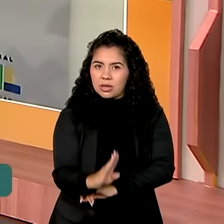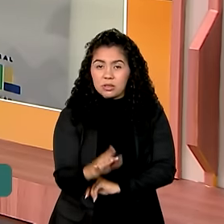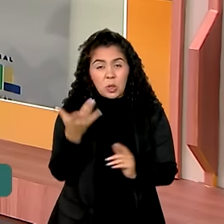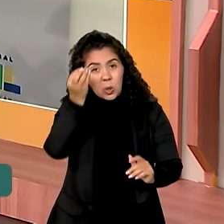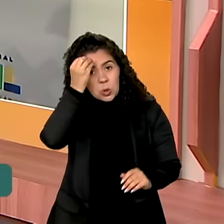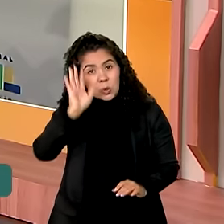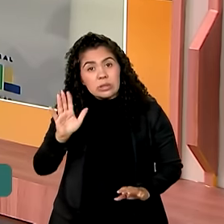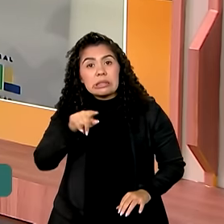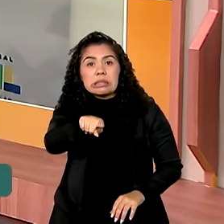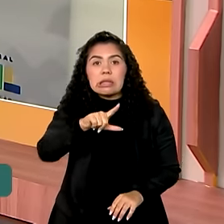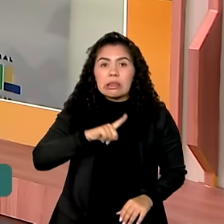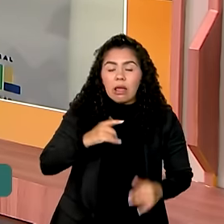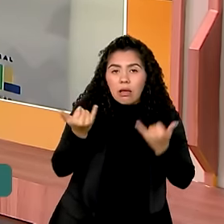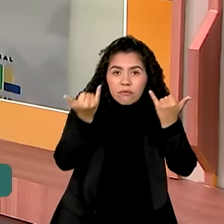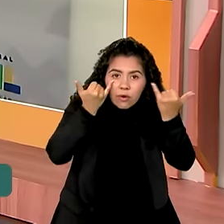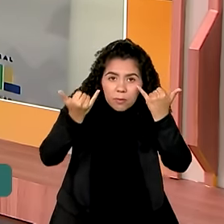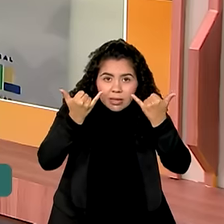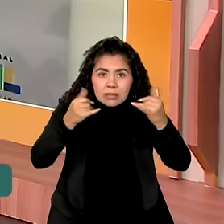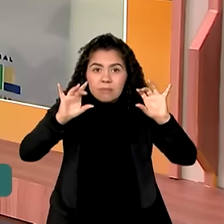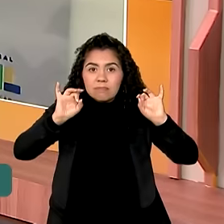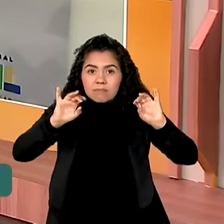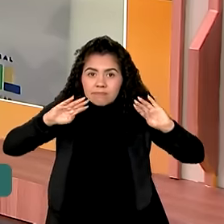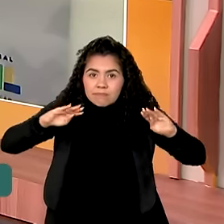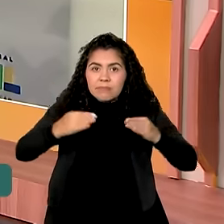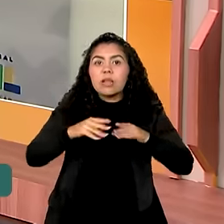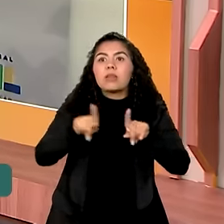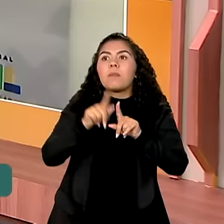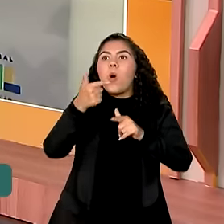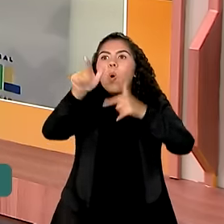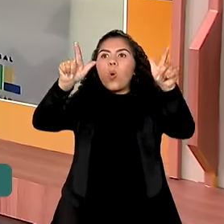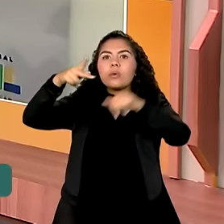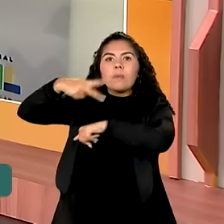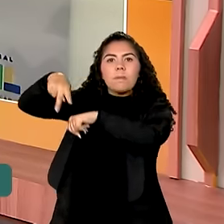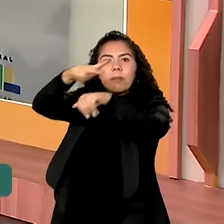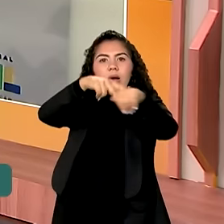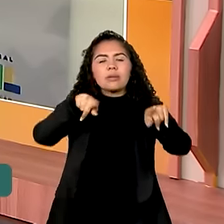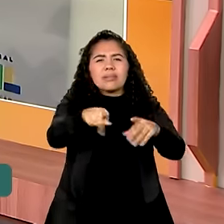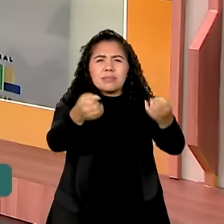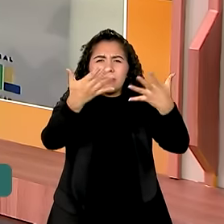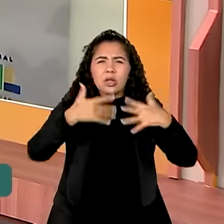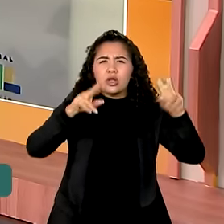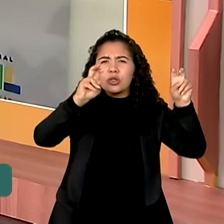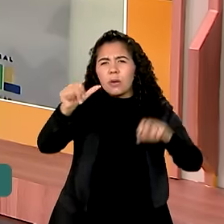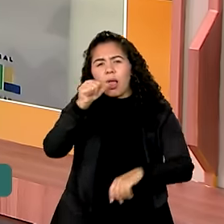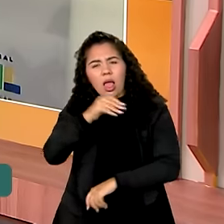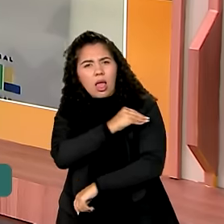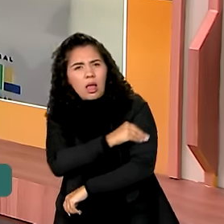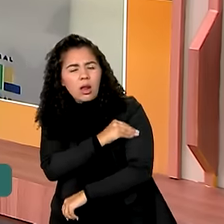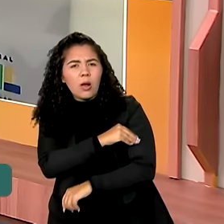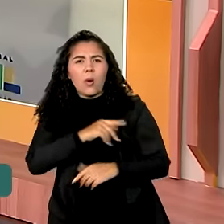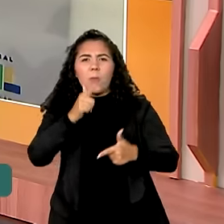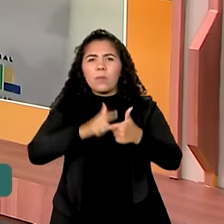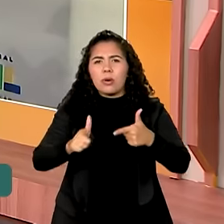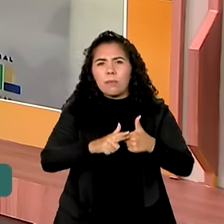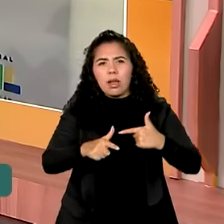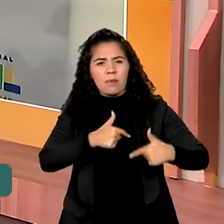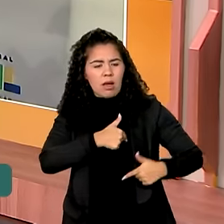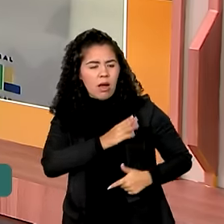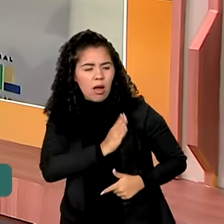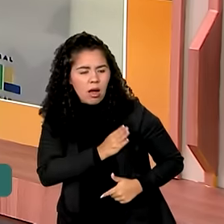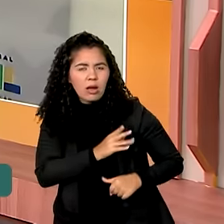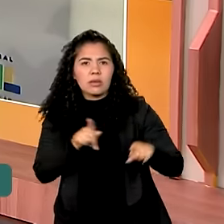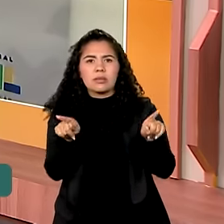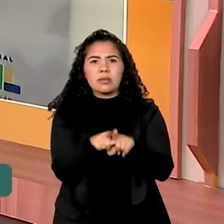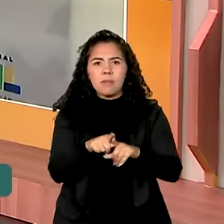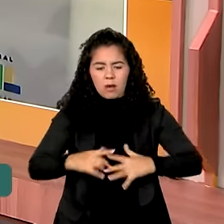tem dados em relação a outros lugares do mundo e o senhor citou aí o álcool, problemas cardíacos, pulmonares e tem também a questão dos